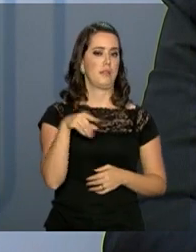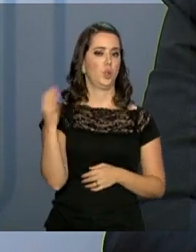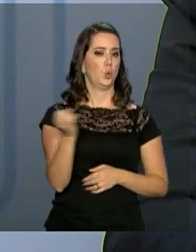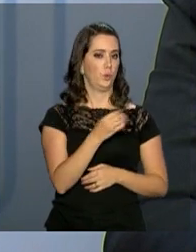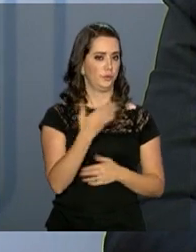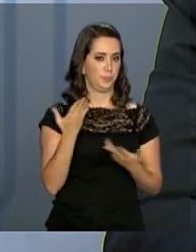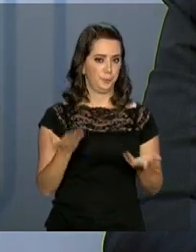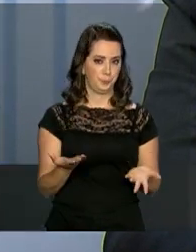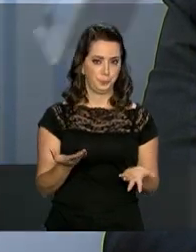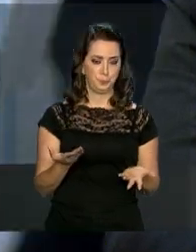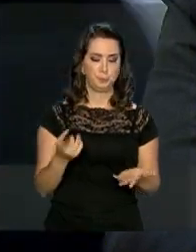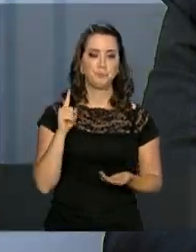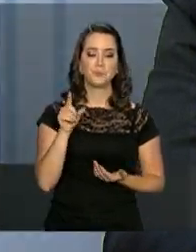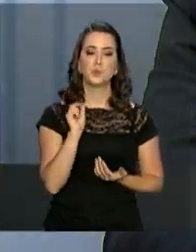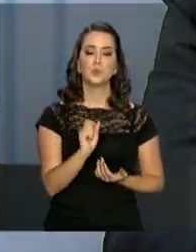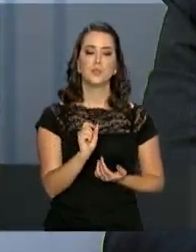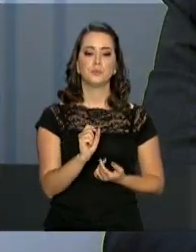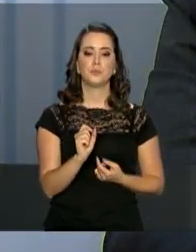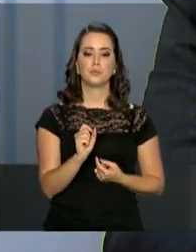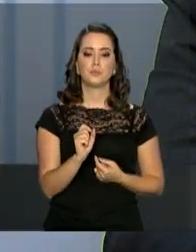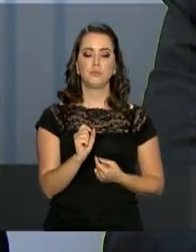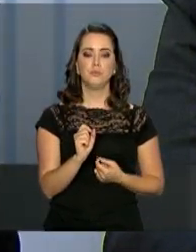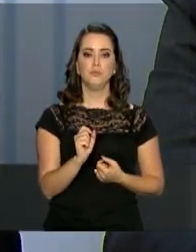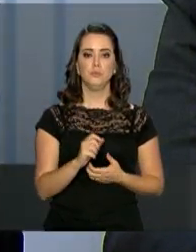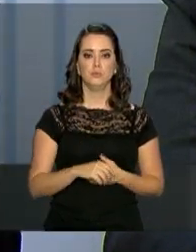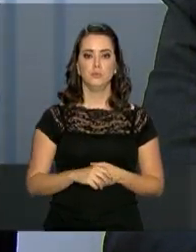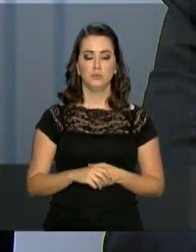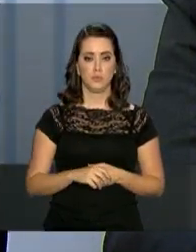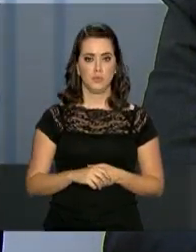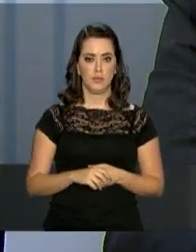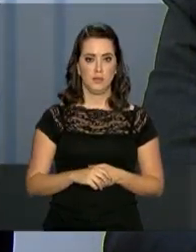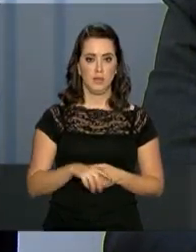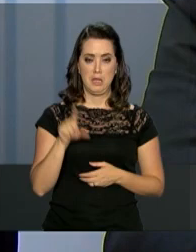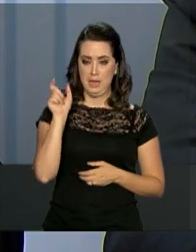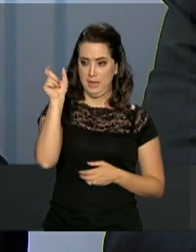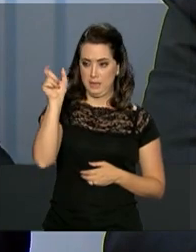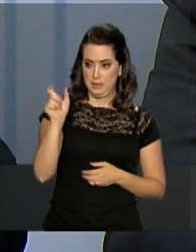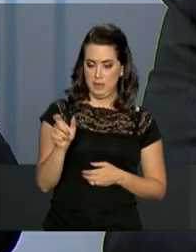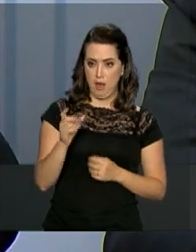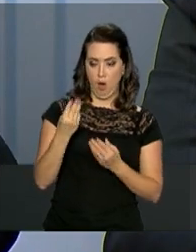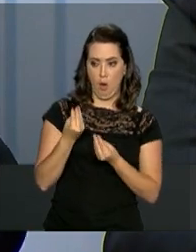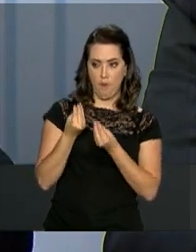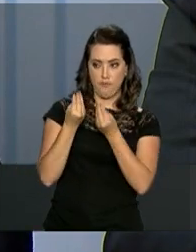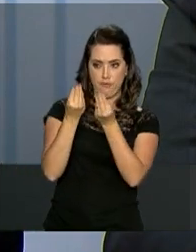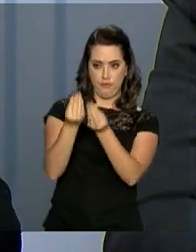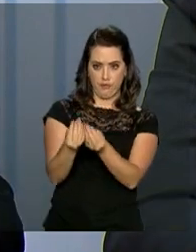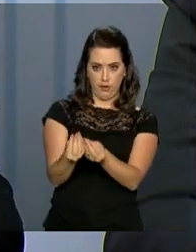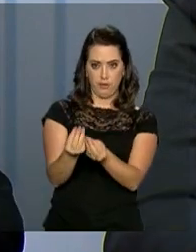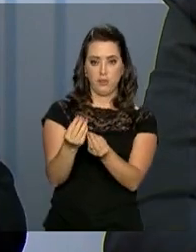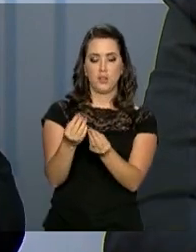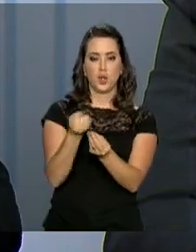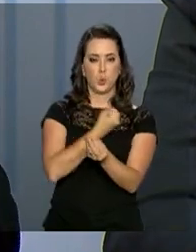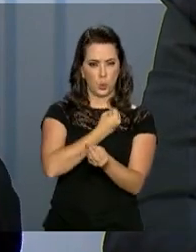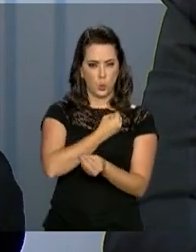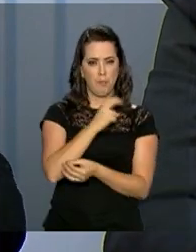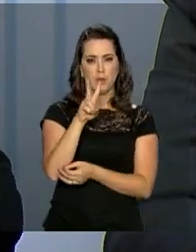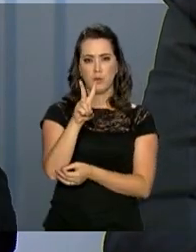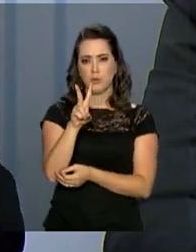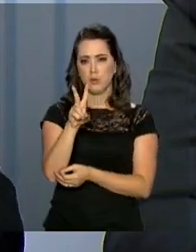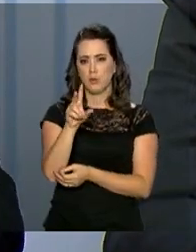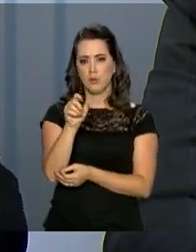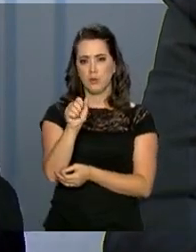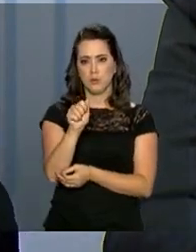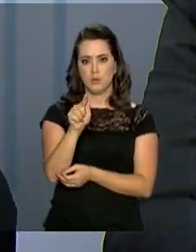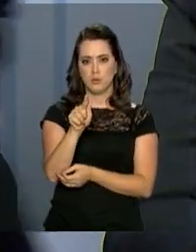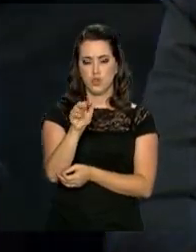novo? Vai acontecer que essa disponibilidade de vagas, vamos dizer que em uma